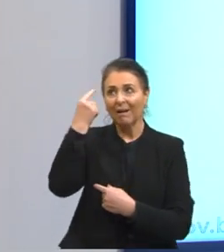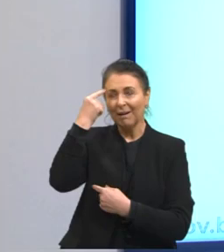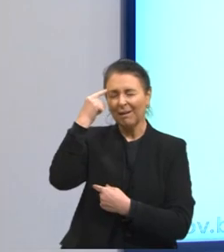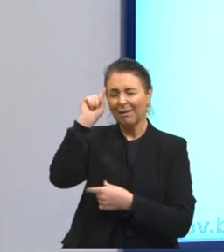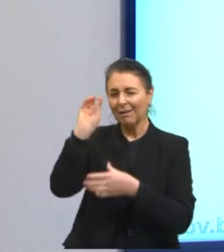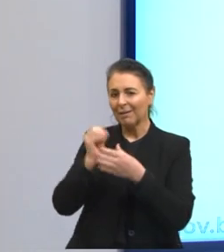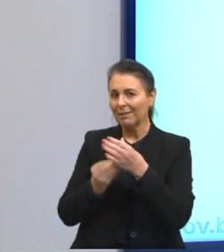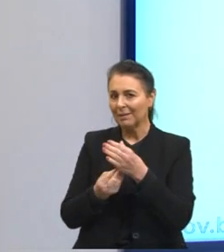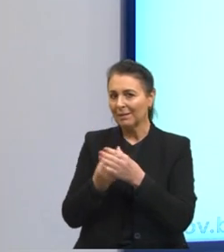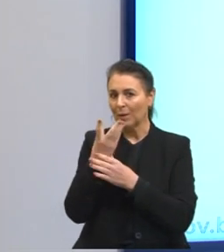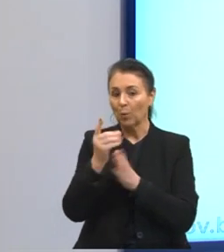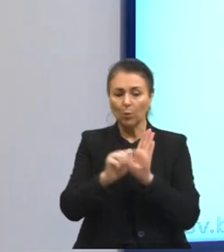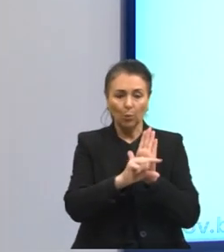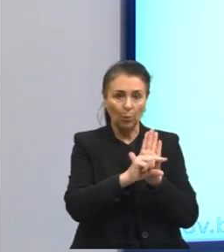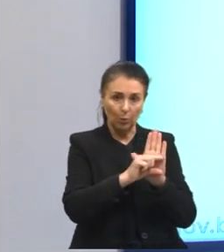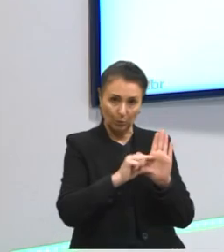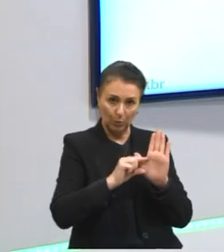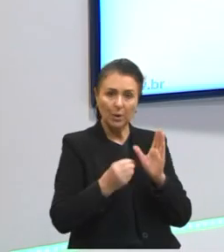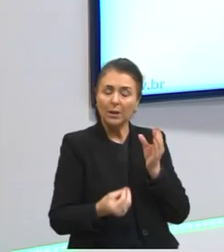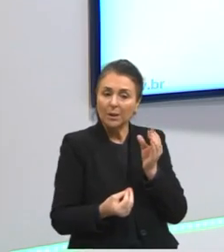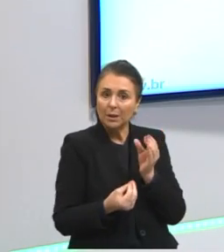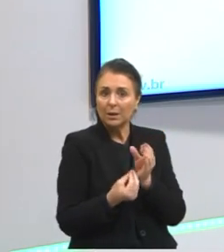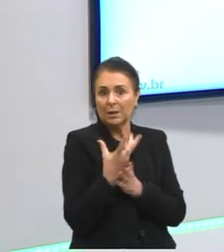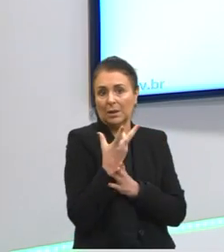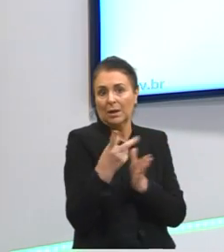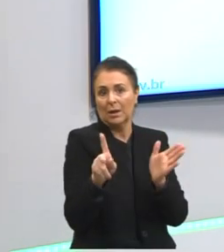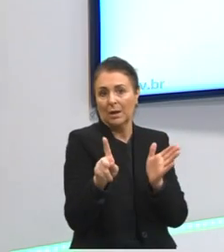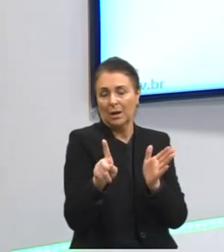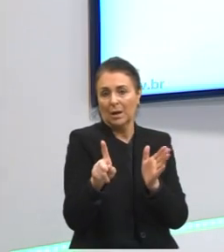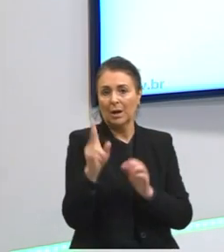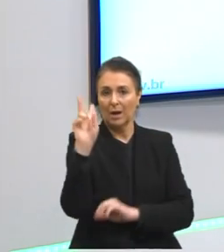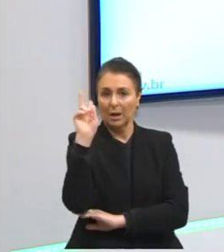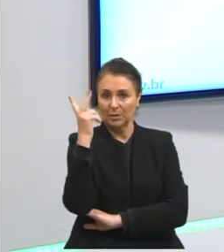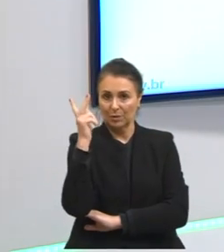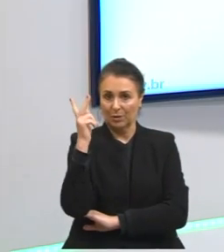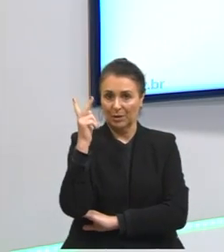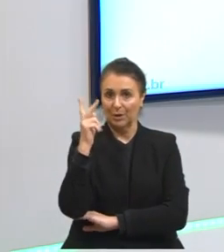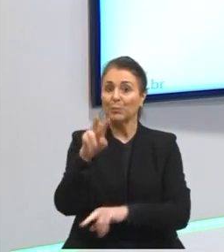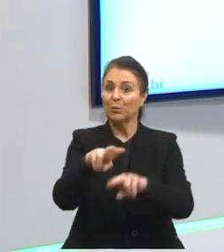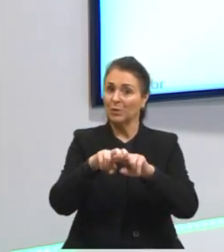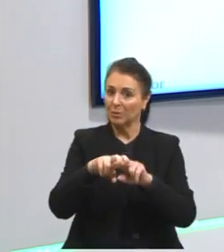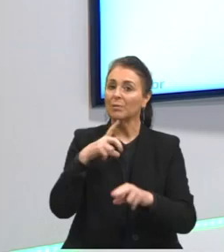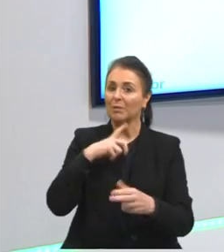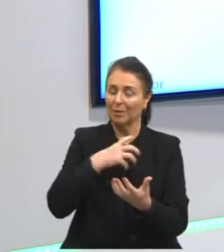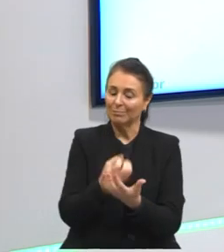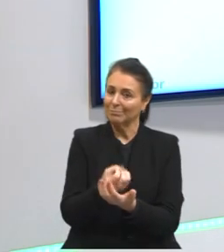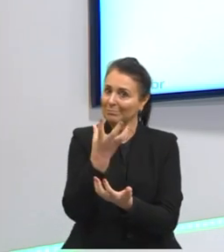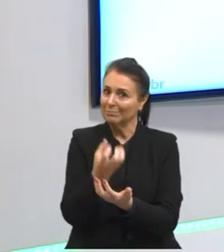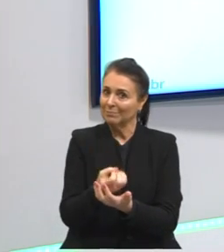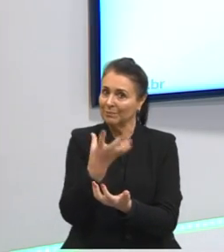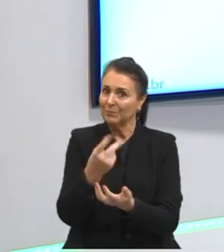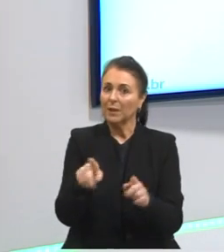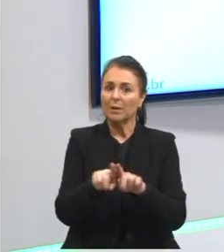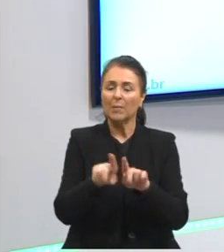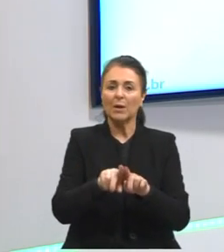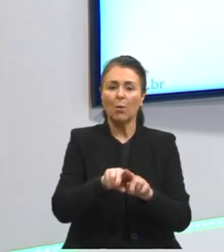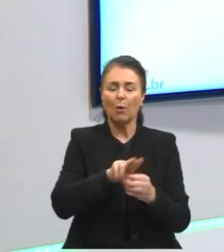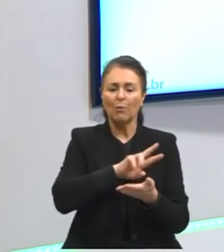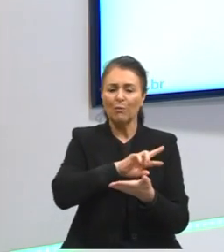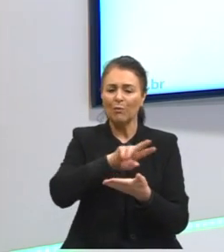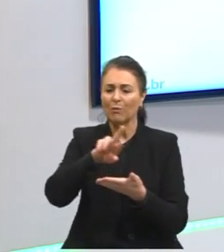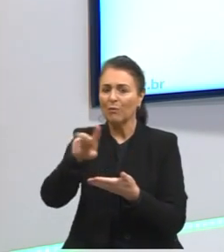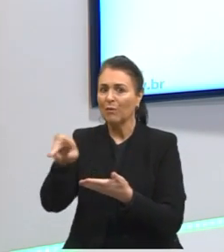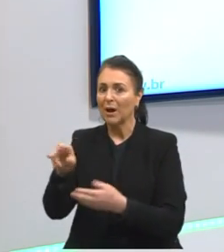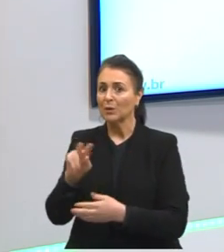o autor cria em cima da história, já é um caráter ficcional, e também a plurissignificação das